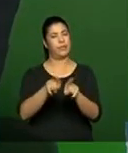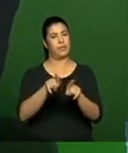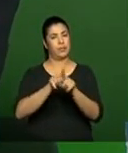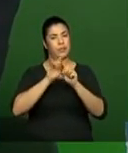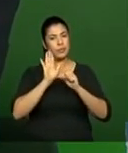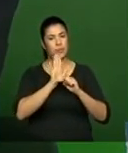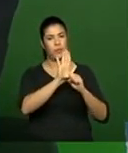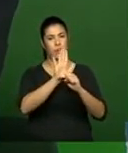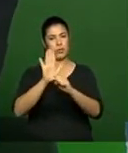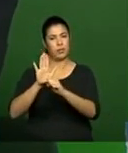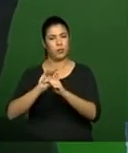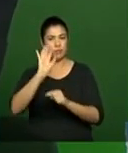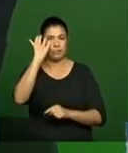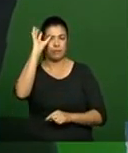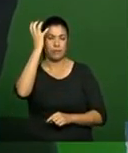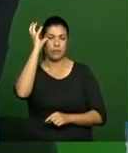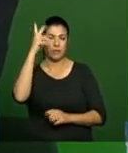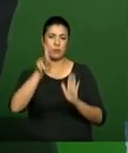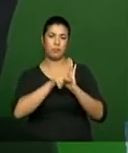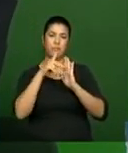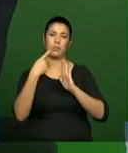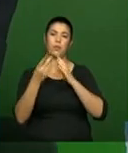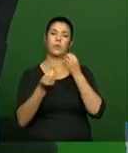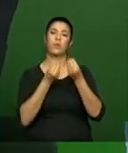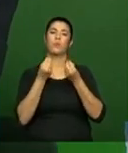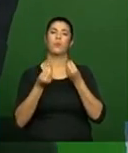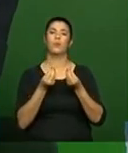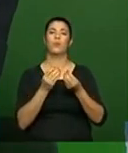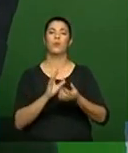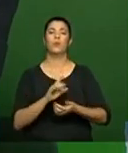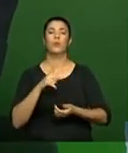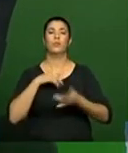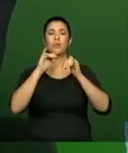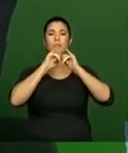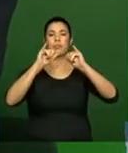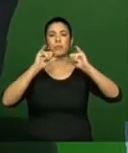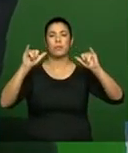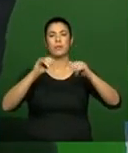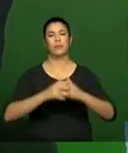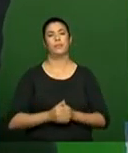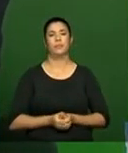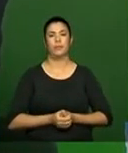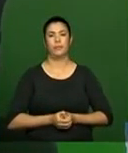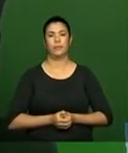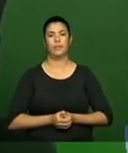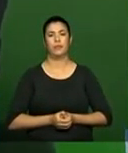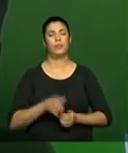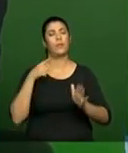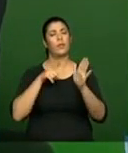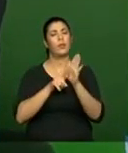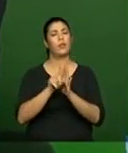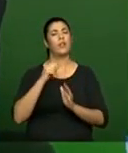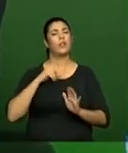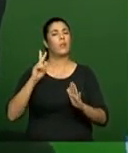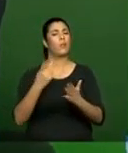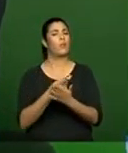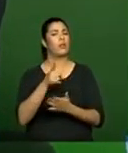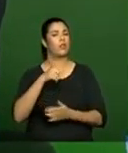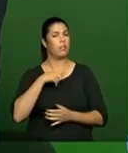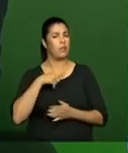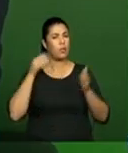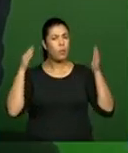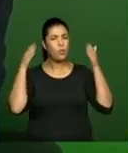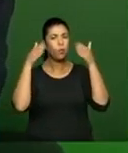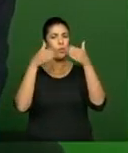ajudar na nossa decisão de publicidade. Nesse caso, dá para dizer que vai haver uma